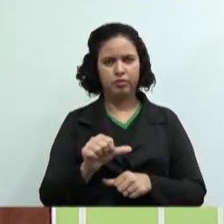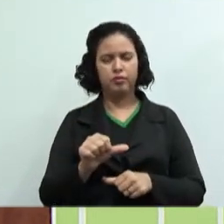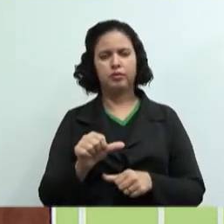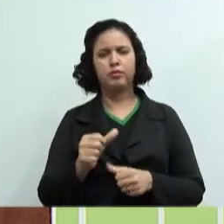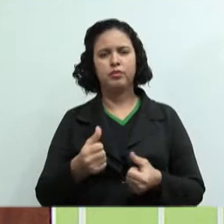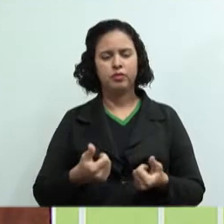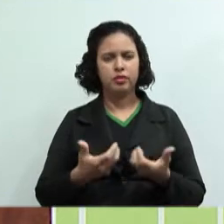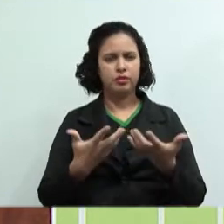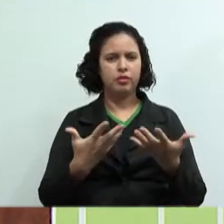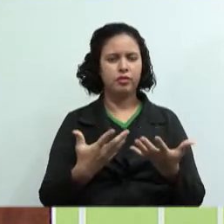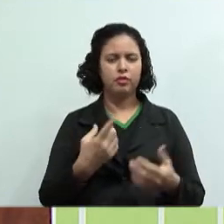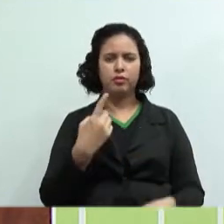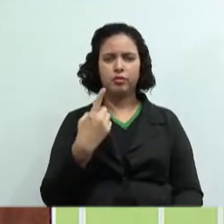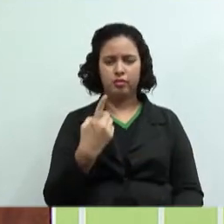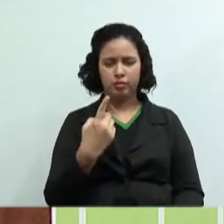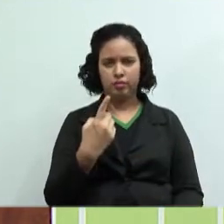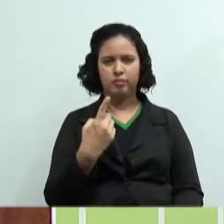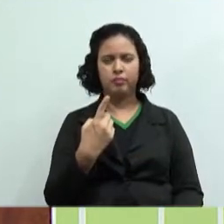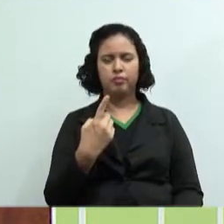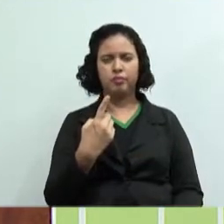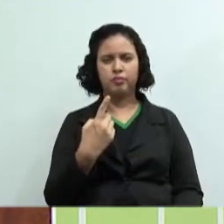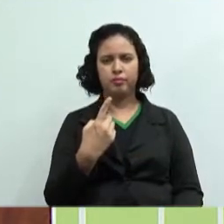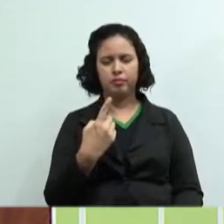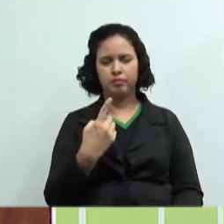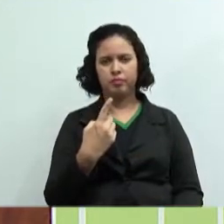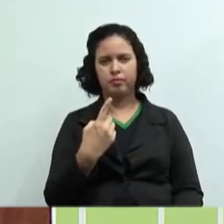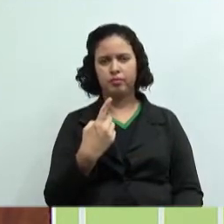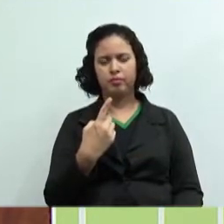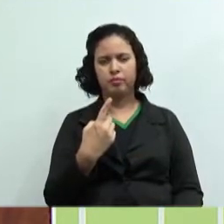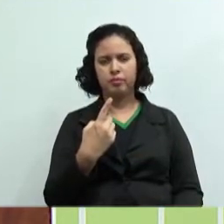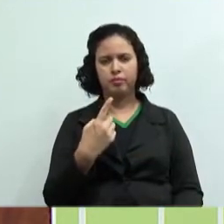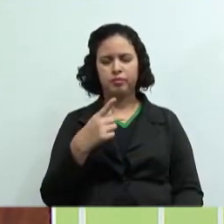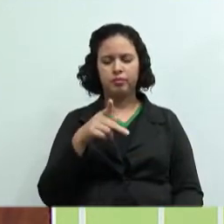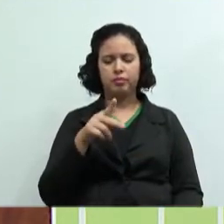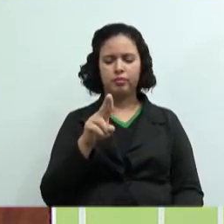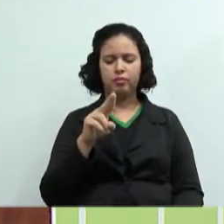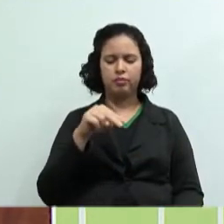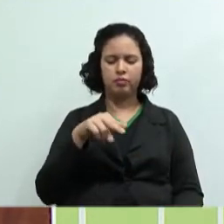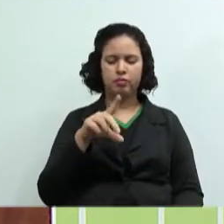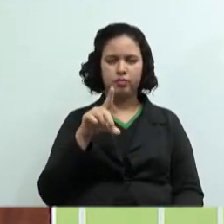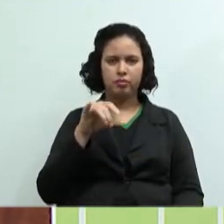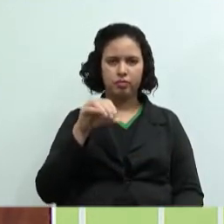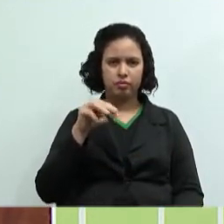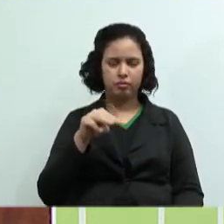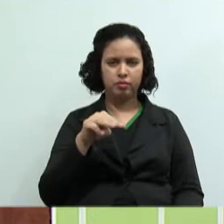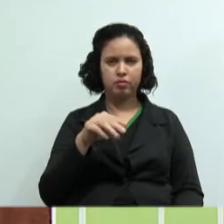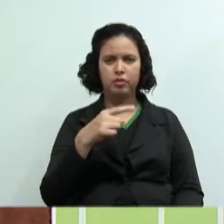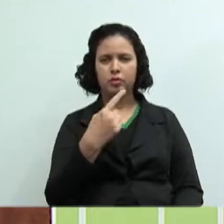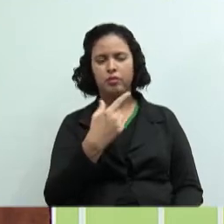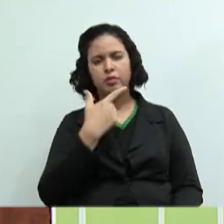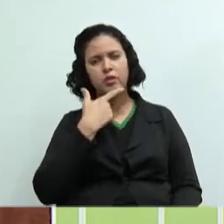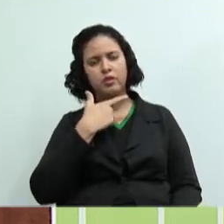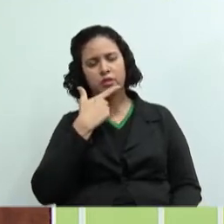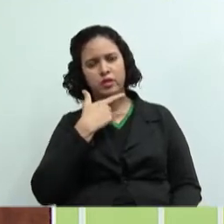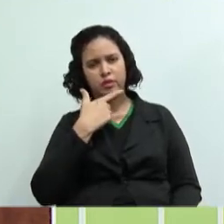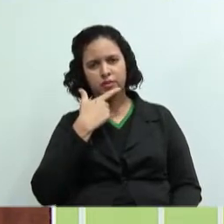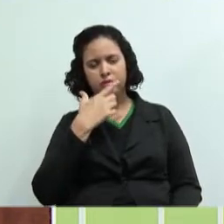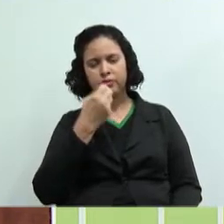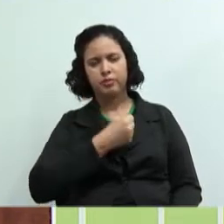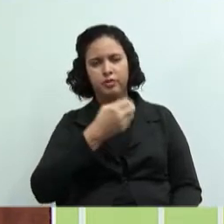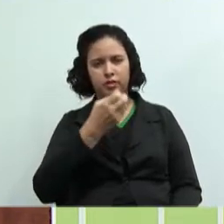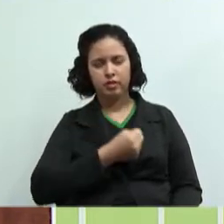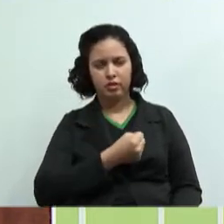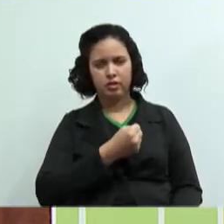eu gasto uma lata de leite condensado. Para produzir duas receitas, ou seja, dois pudins, vai variando. Vai